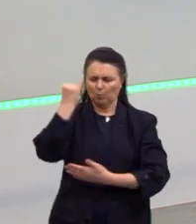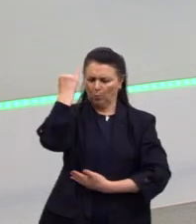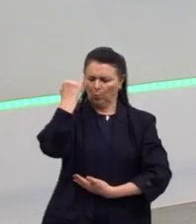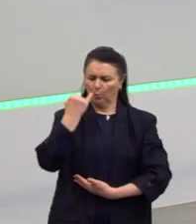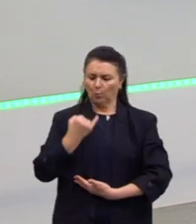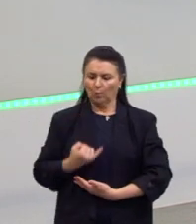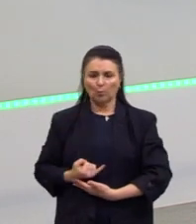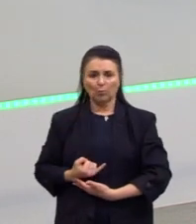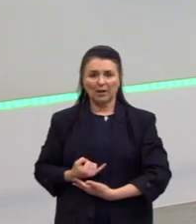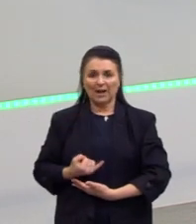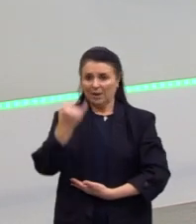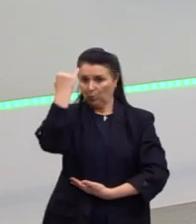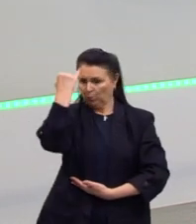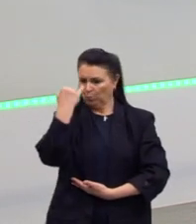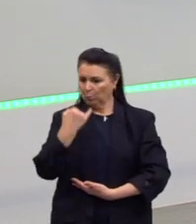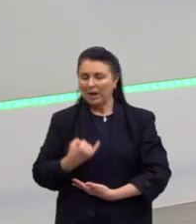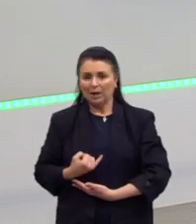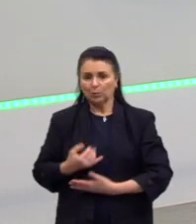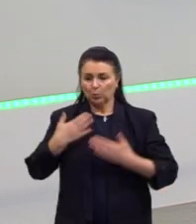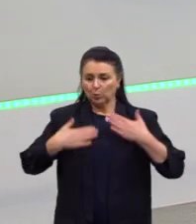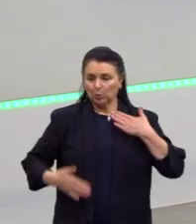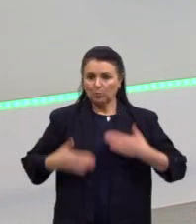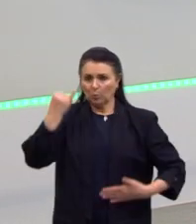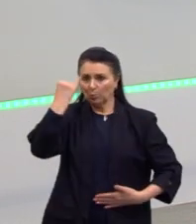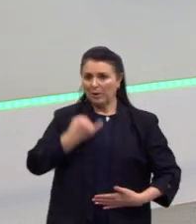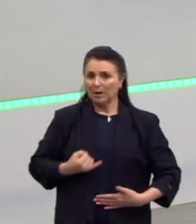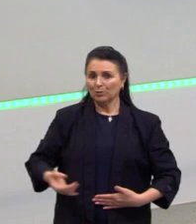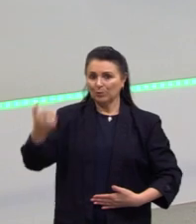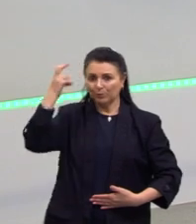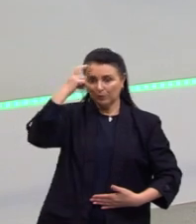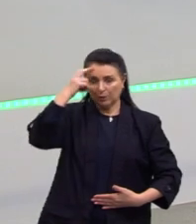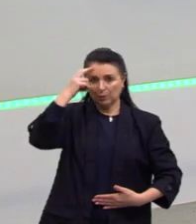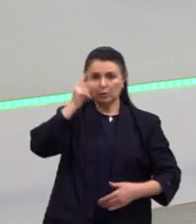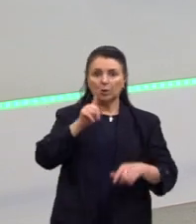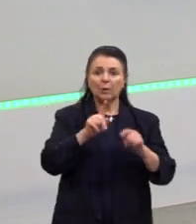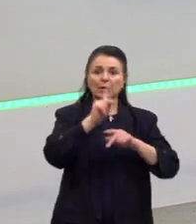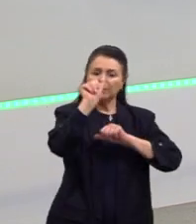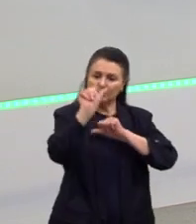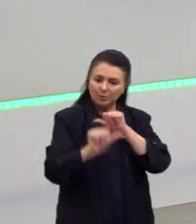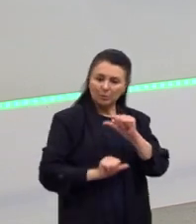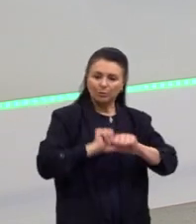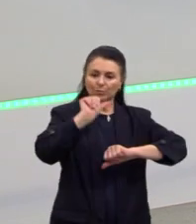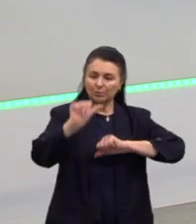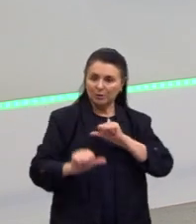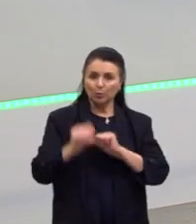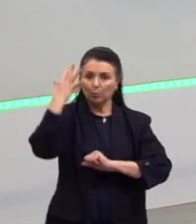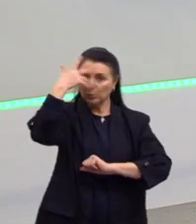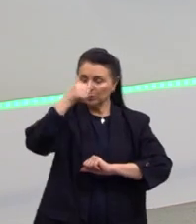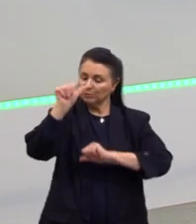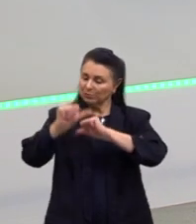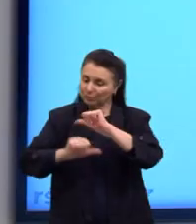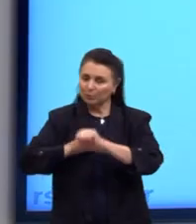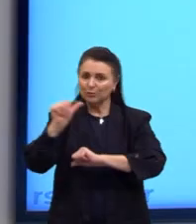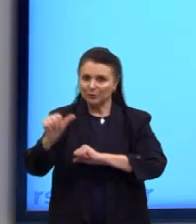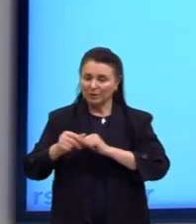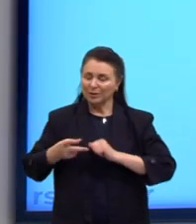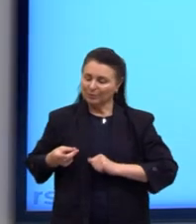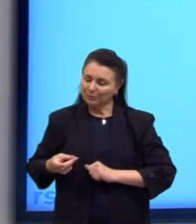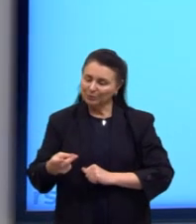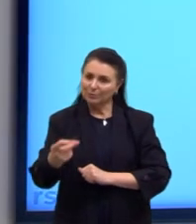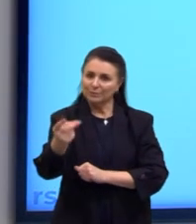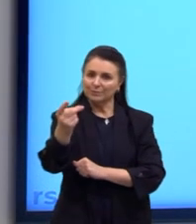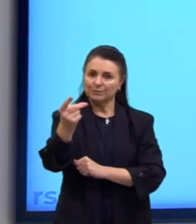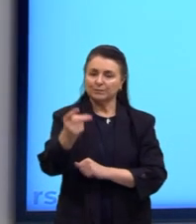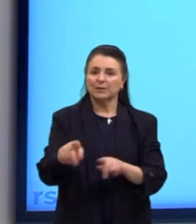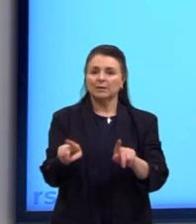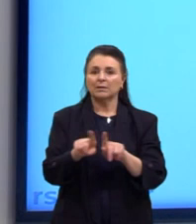cultural. Aquilo que o Hegel falava. De tempos em tempos, o belo é modificável. Outra questão aqui da